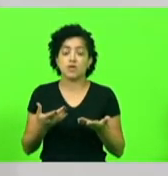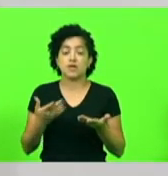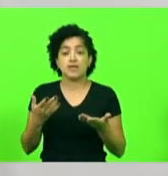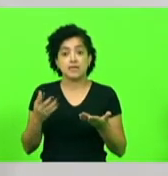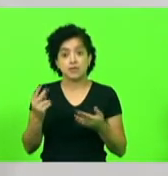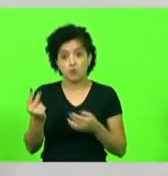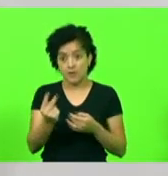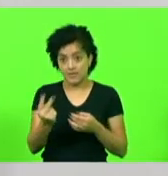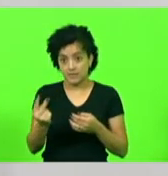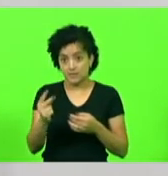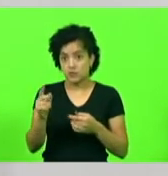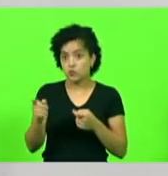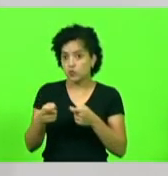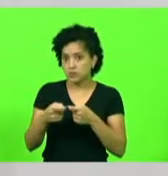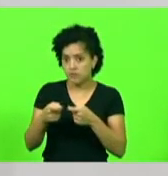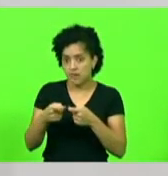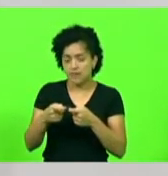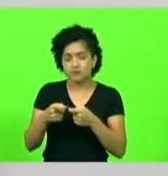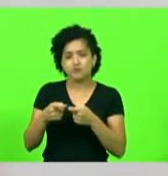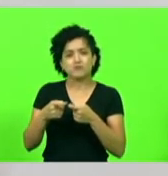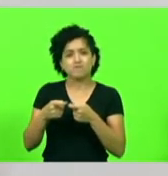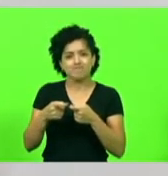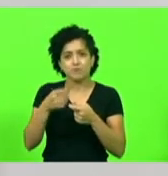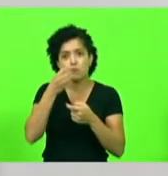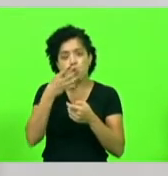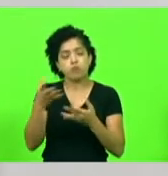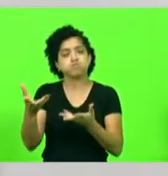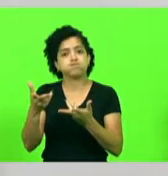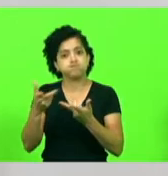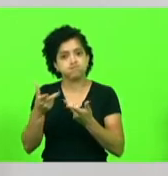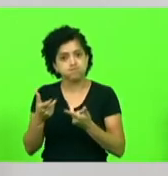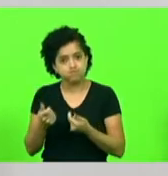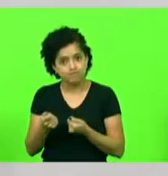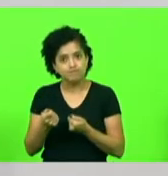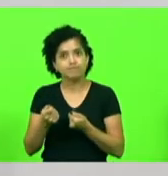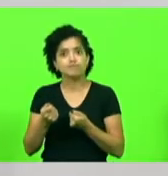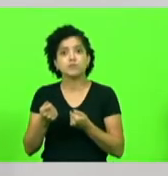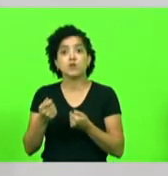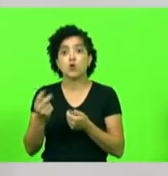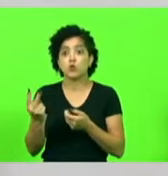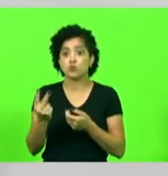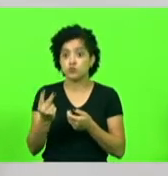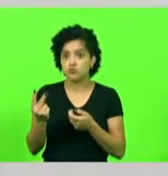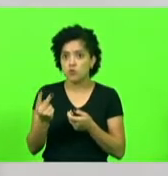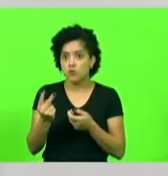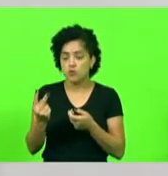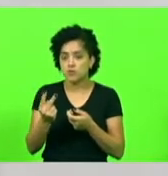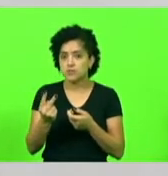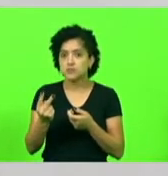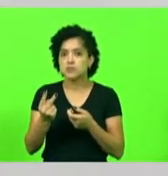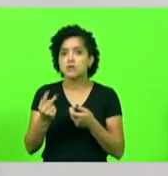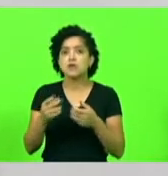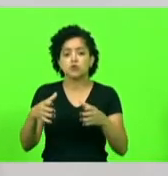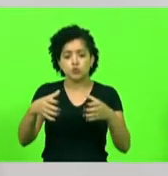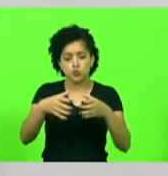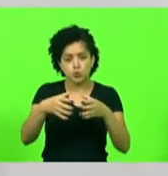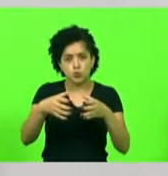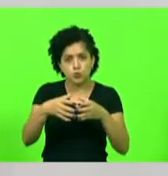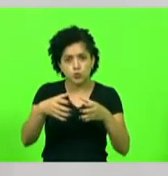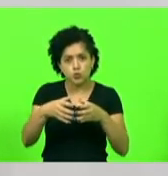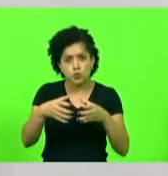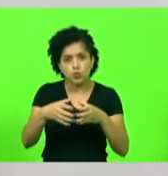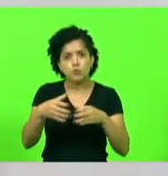médicos foram espetaculares, né? A doutor McKay e a doutora Estela, junto com toda a equipe dos